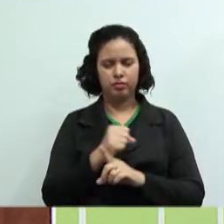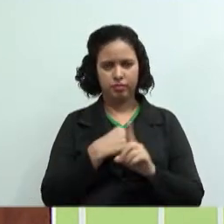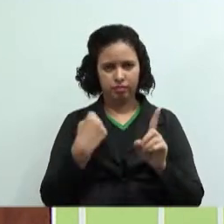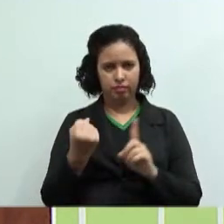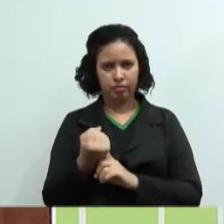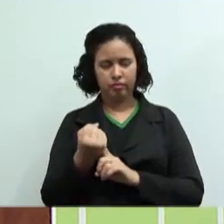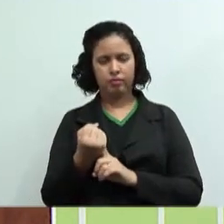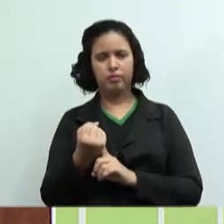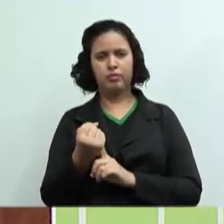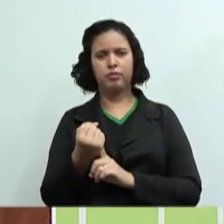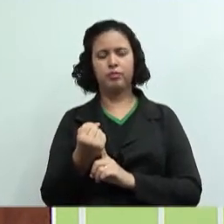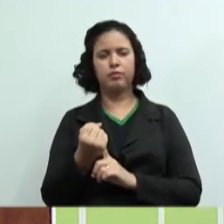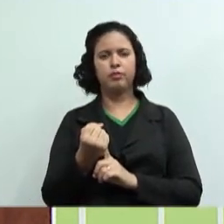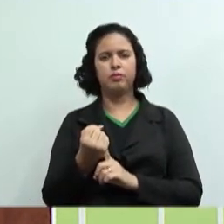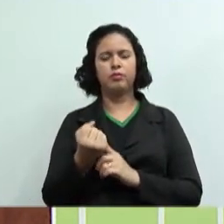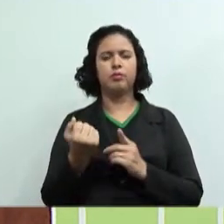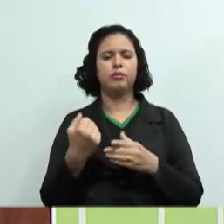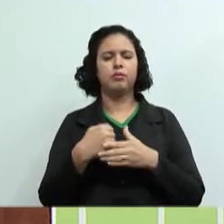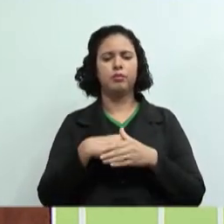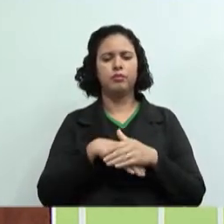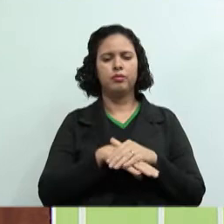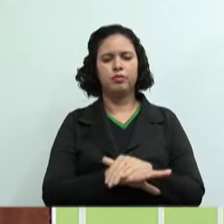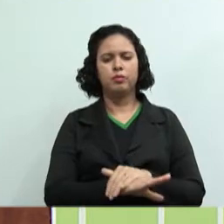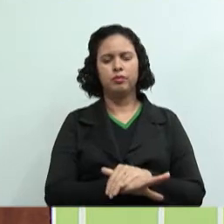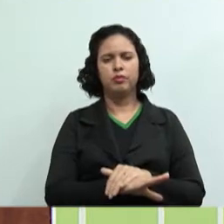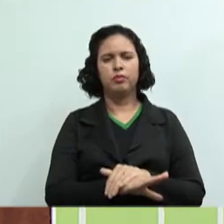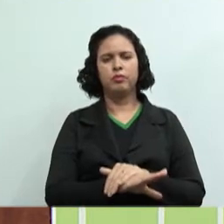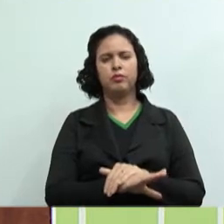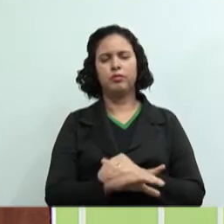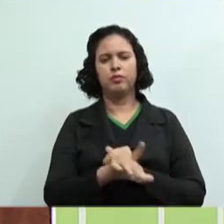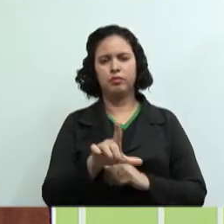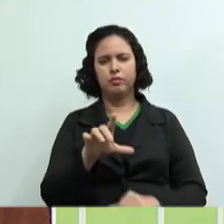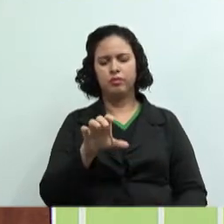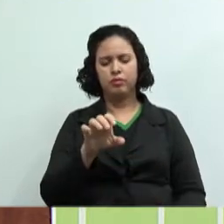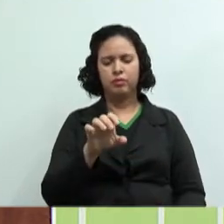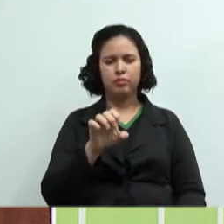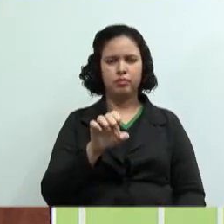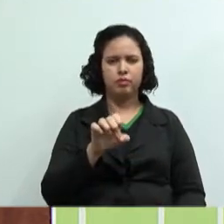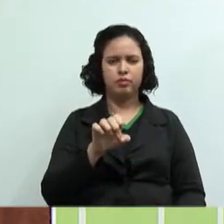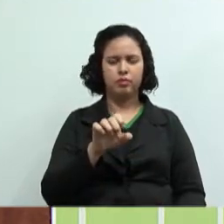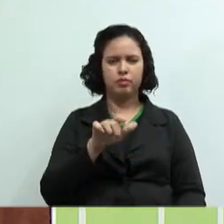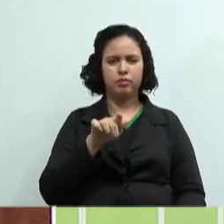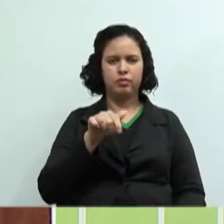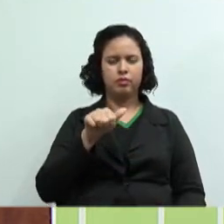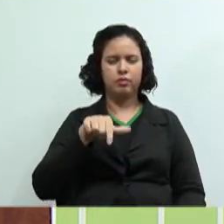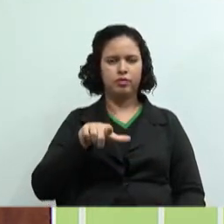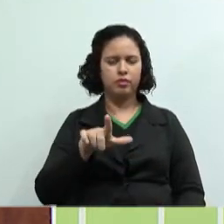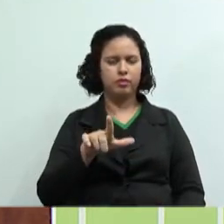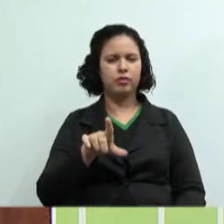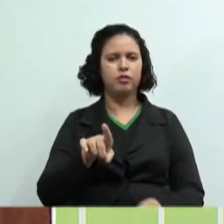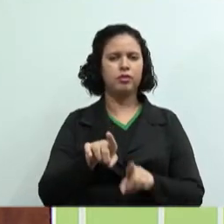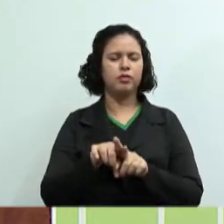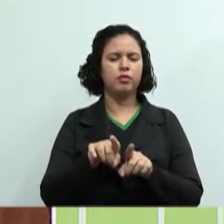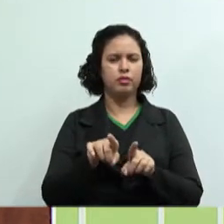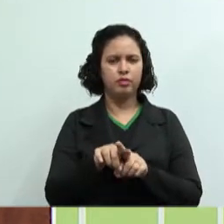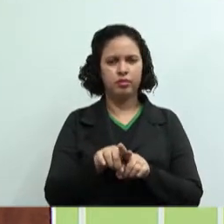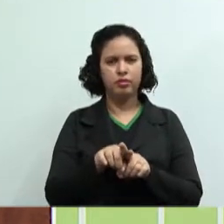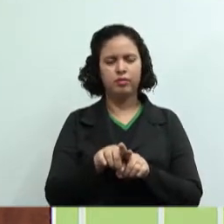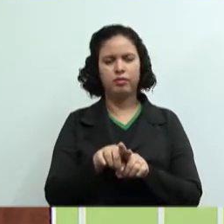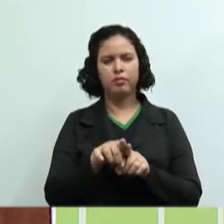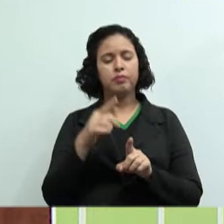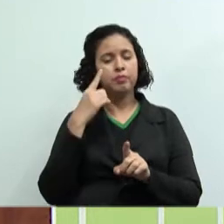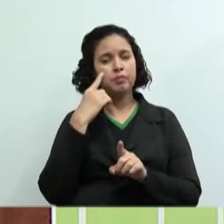das reservas legais, reserva RATs e fazer o quê? E fazer esse